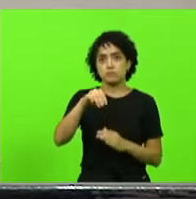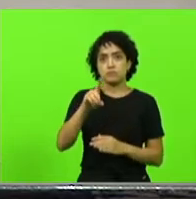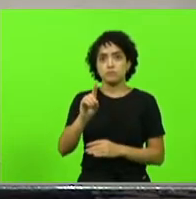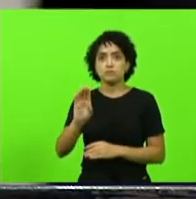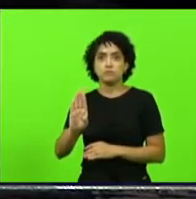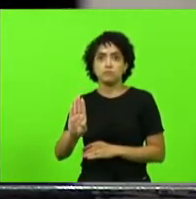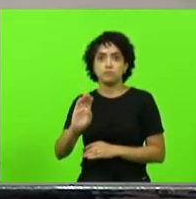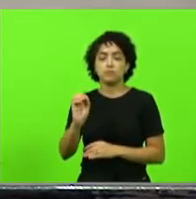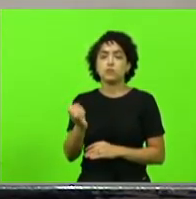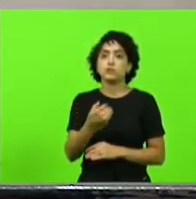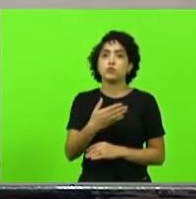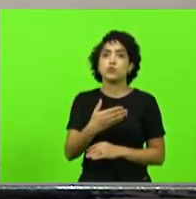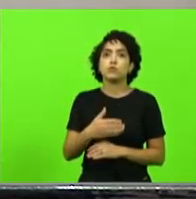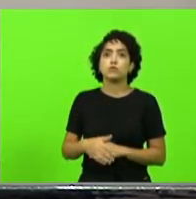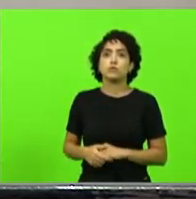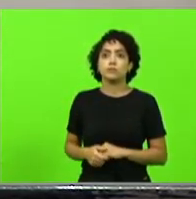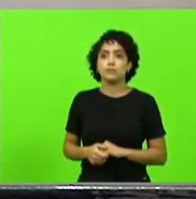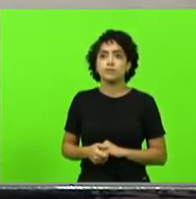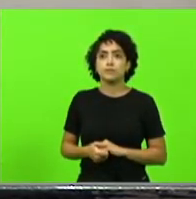novo